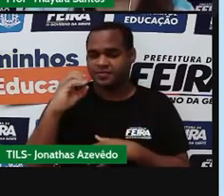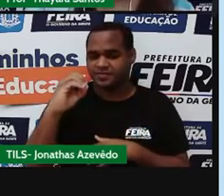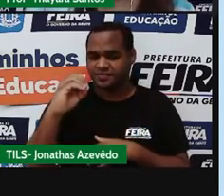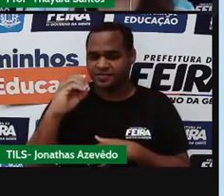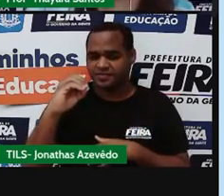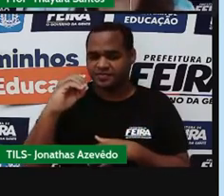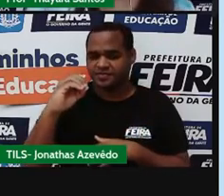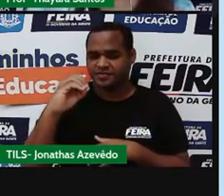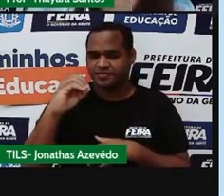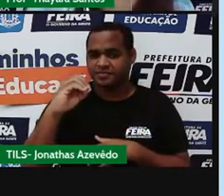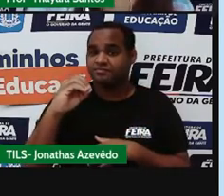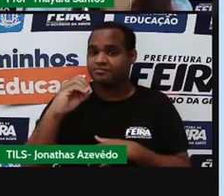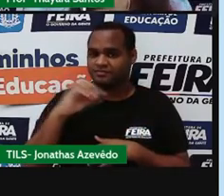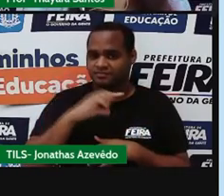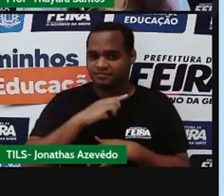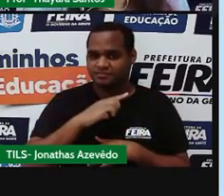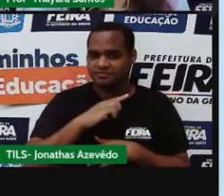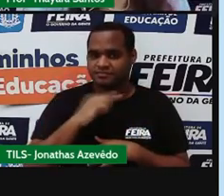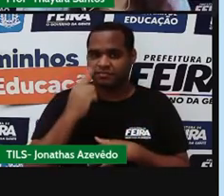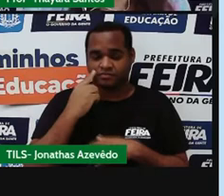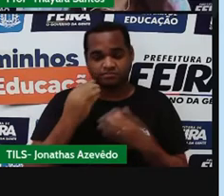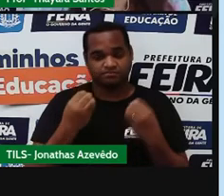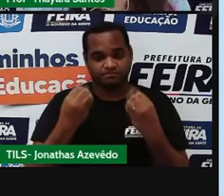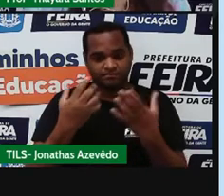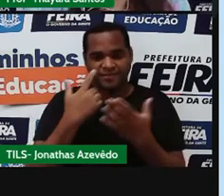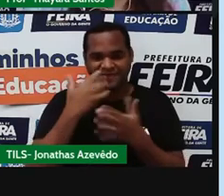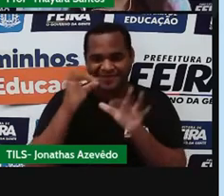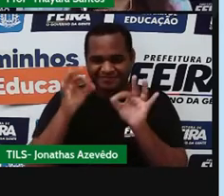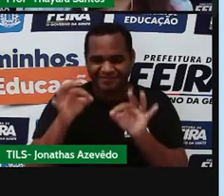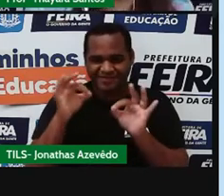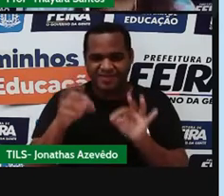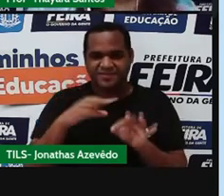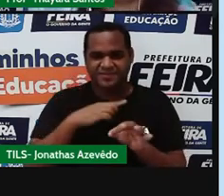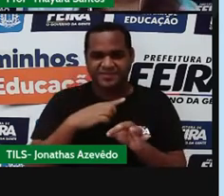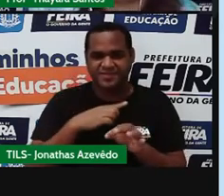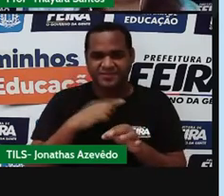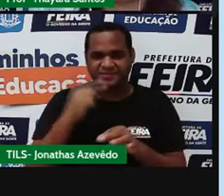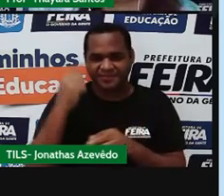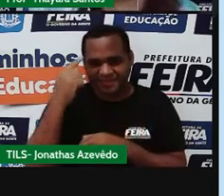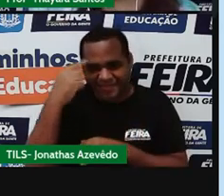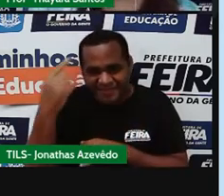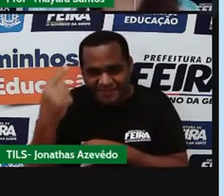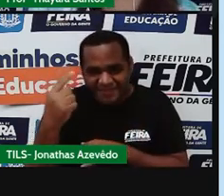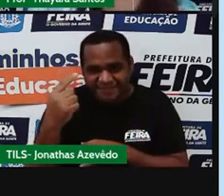pegar agora outro átomo de oxigênio. Ele já disse que está certa a minha molécula.